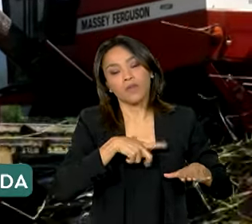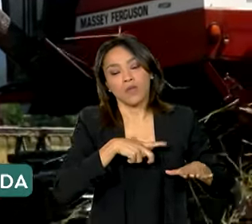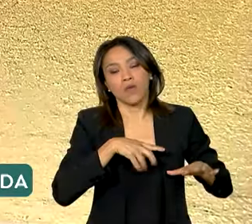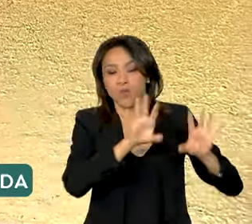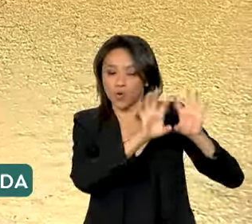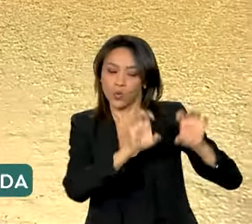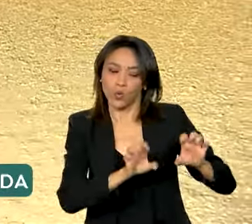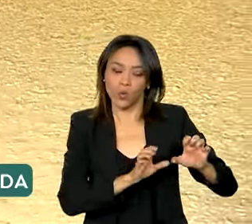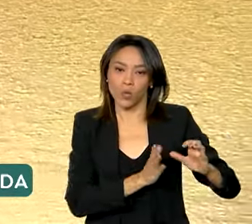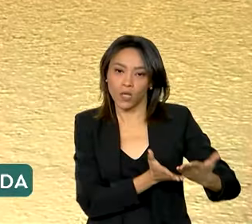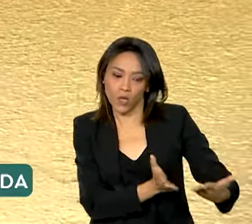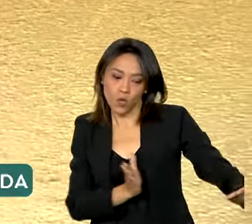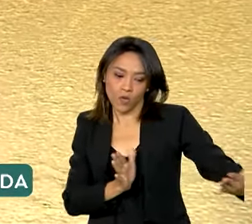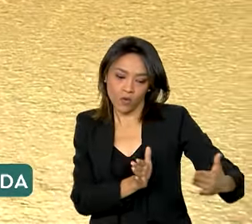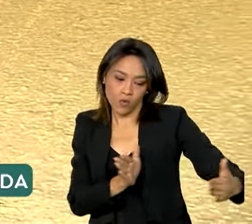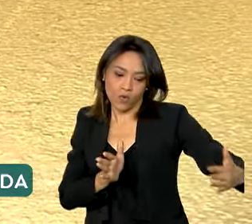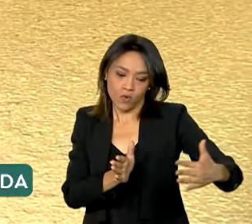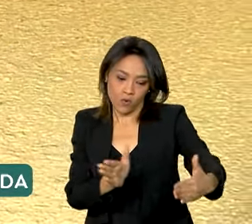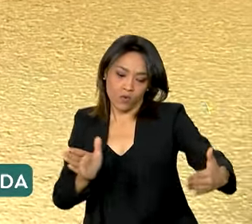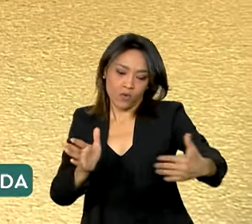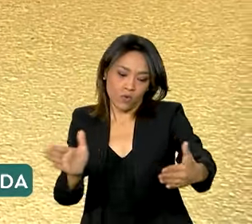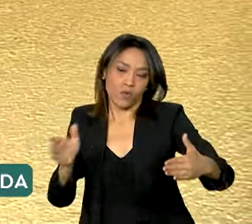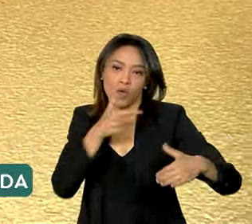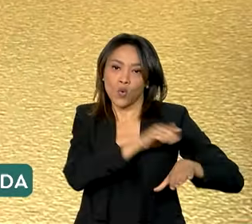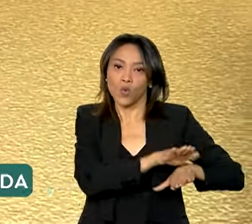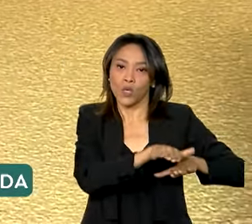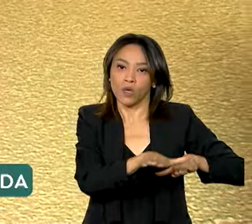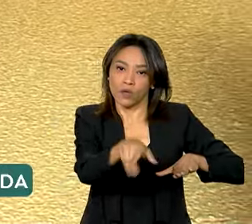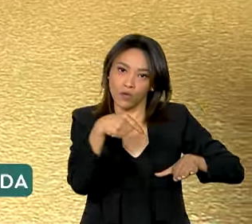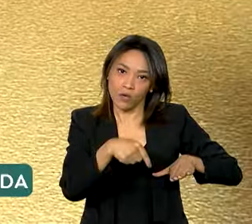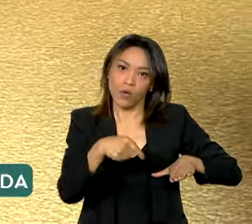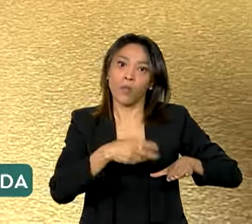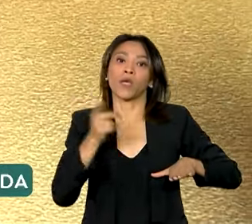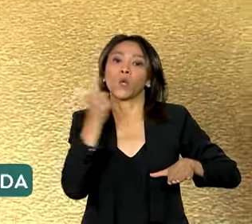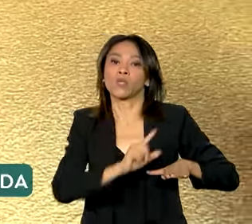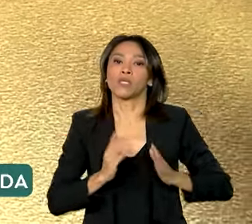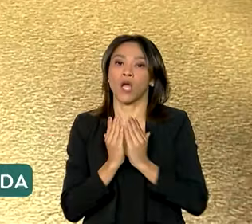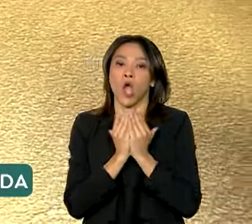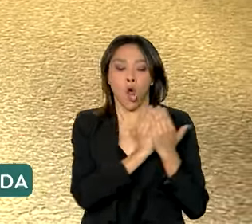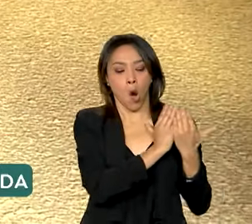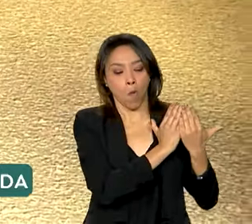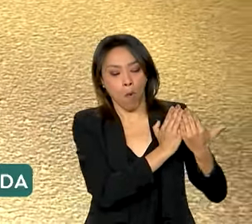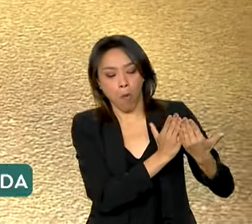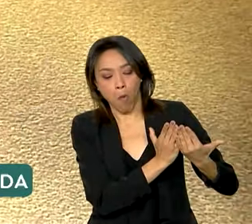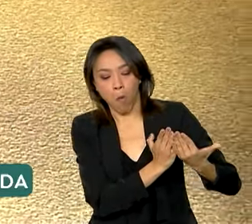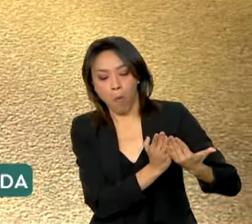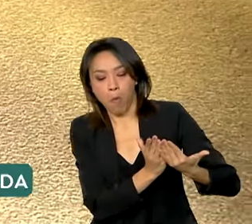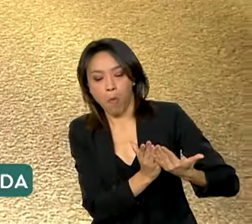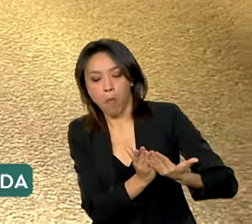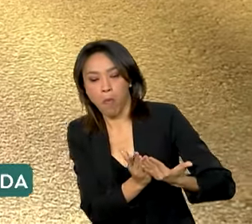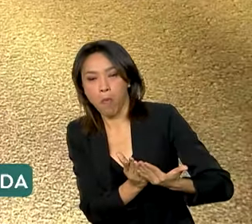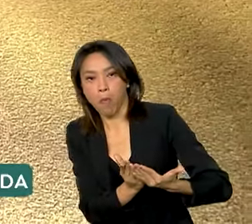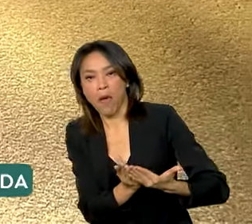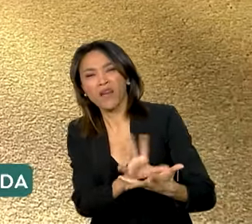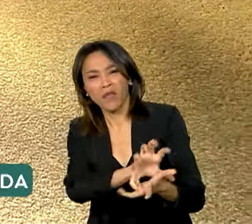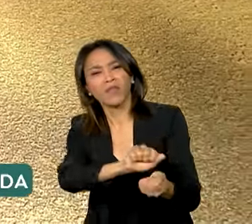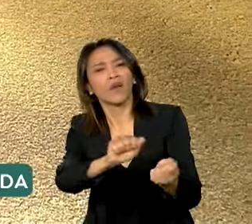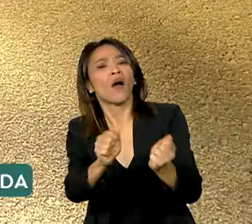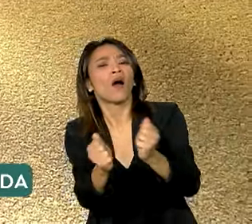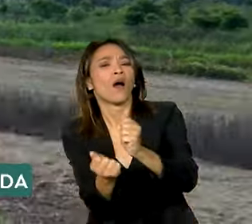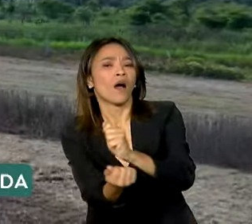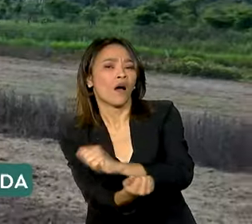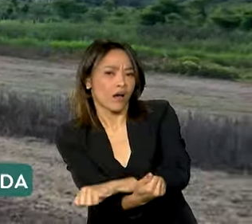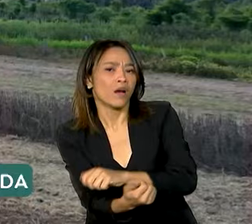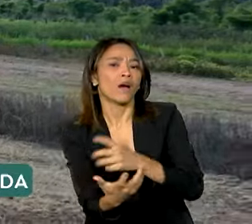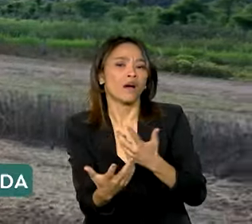estruturações, mas você consegue fazer essas estruturações fazendo de acordo com as questões